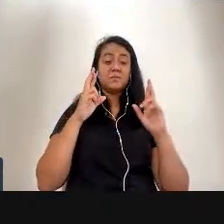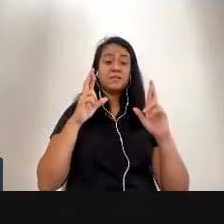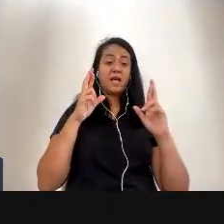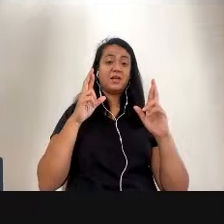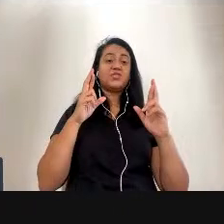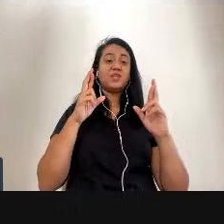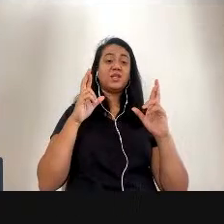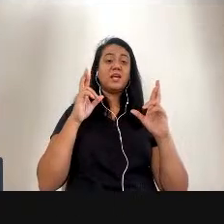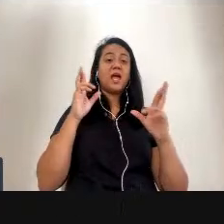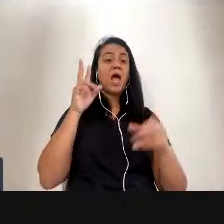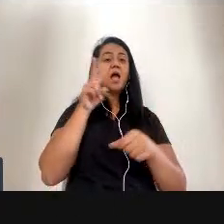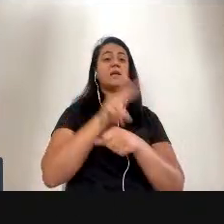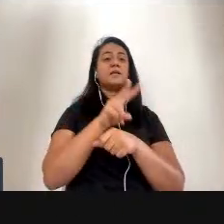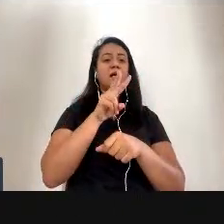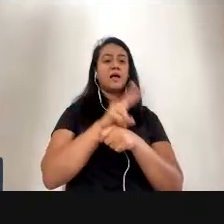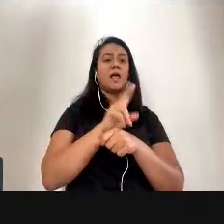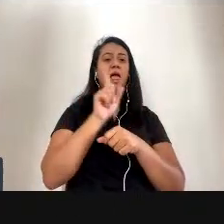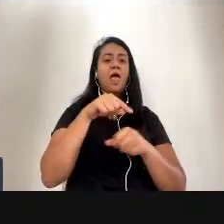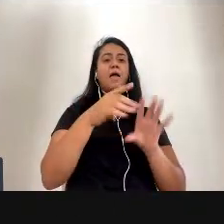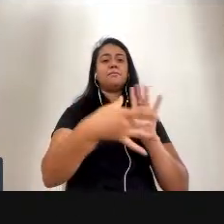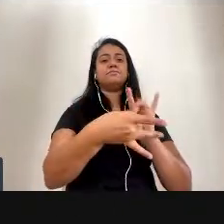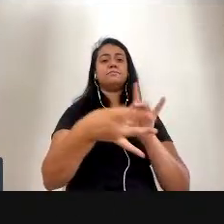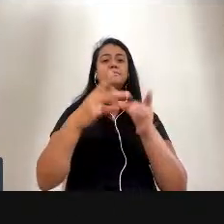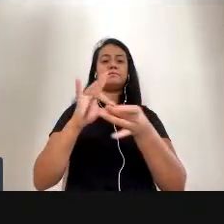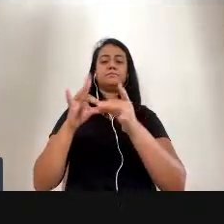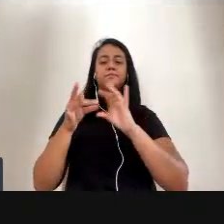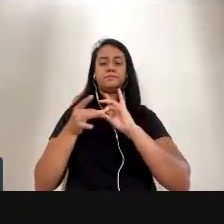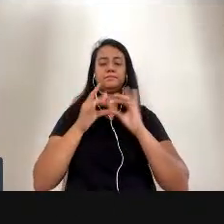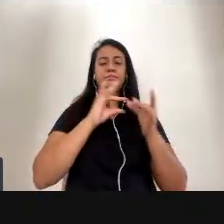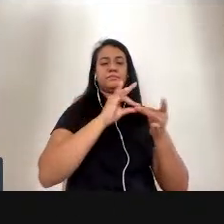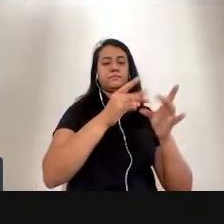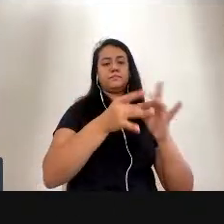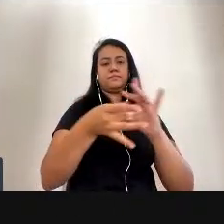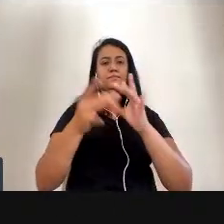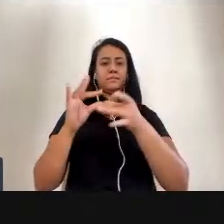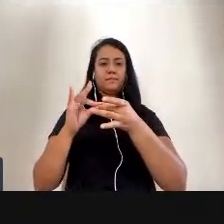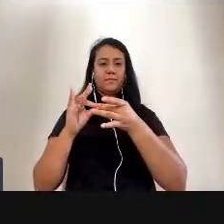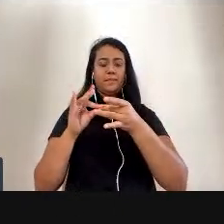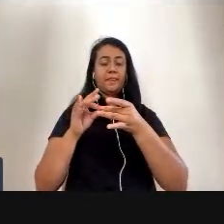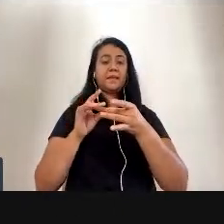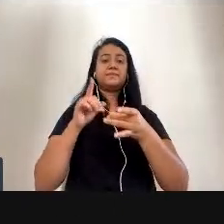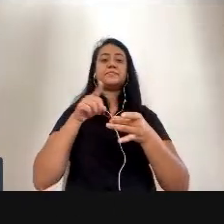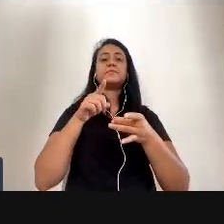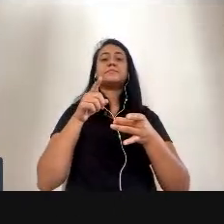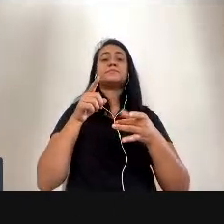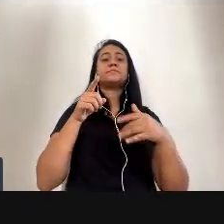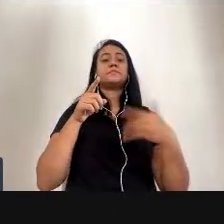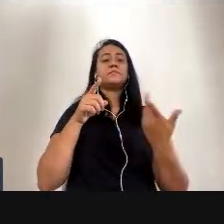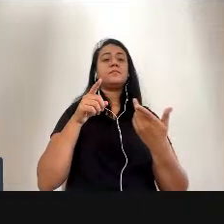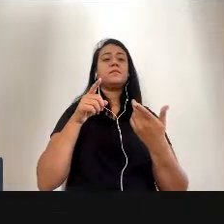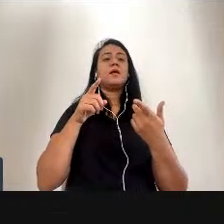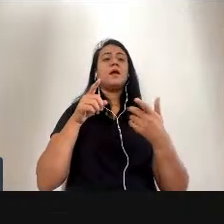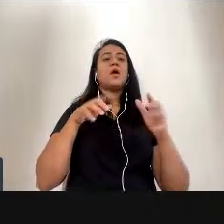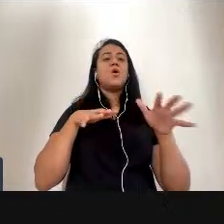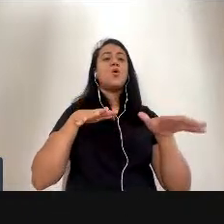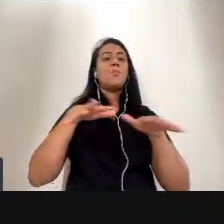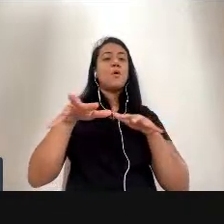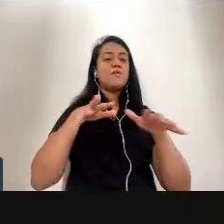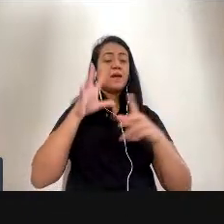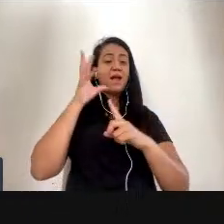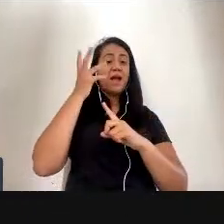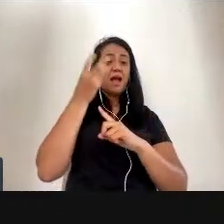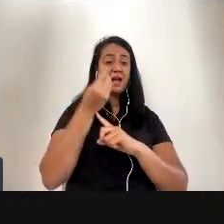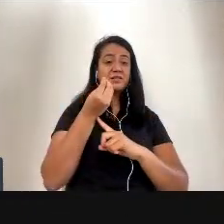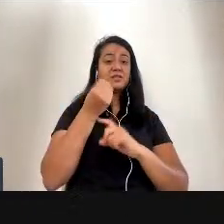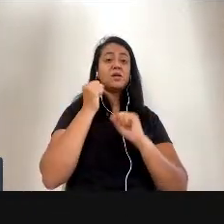é um sistema interconectado. O ativismo artístico pode ser definido como atividades políticas paralelas às